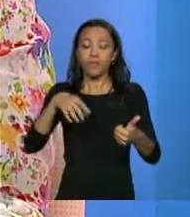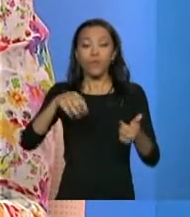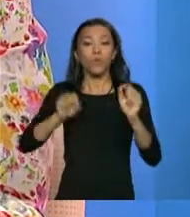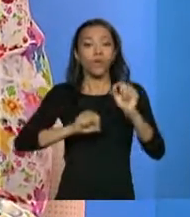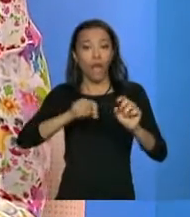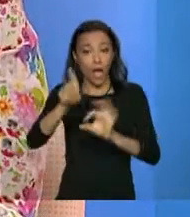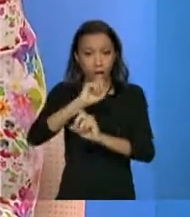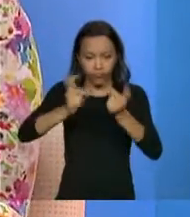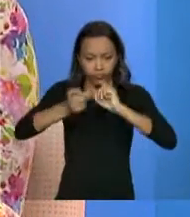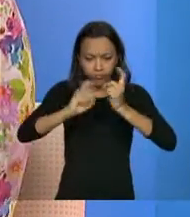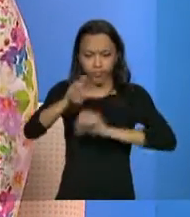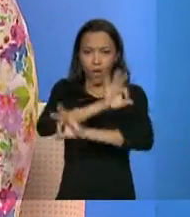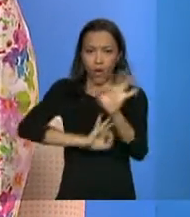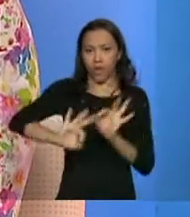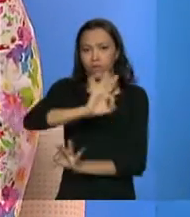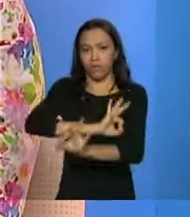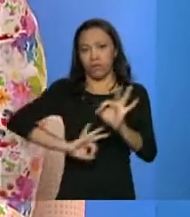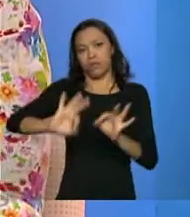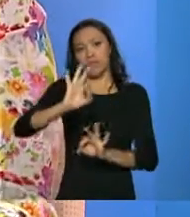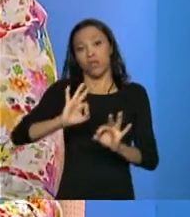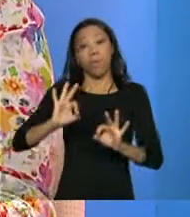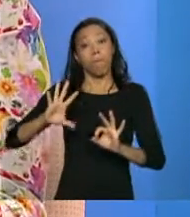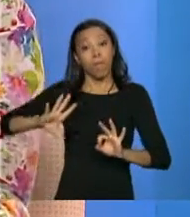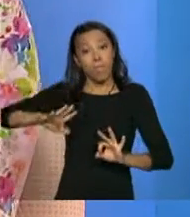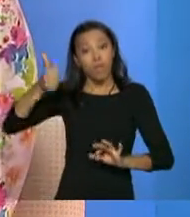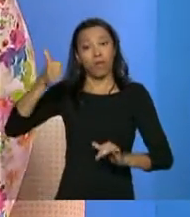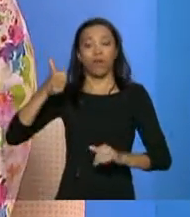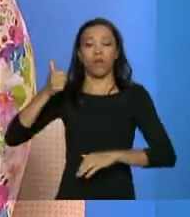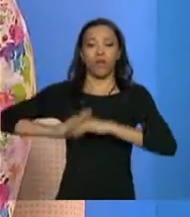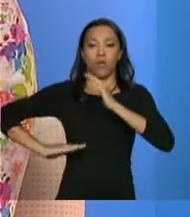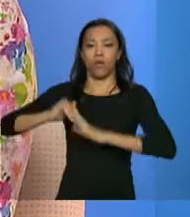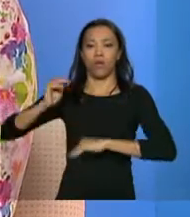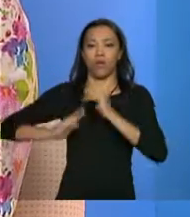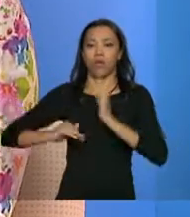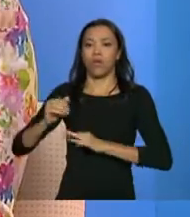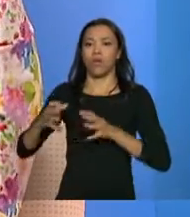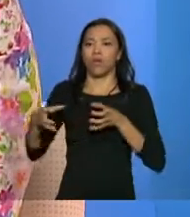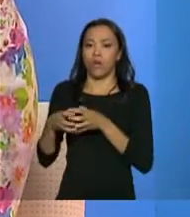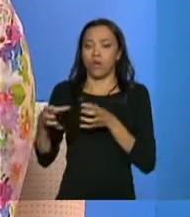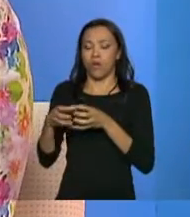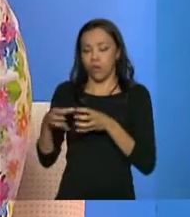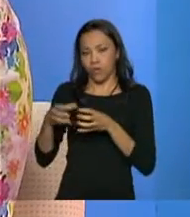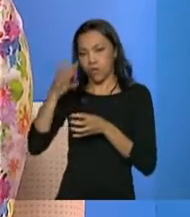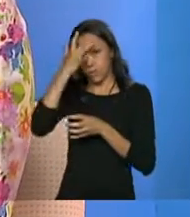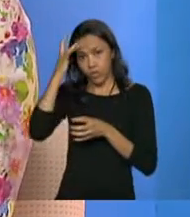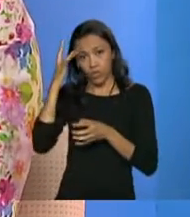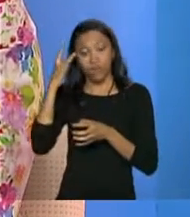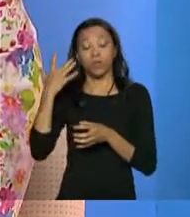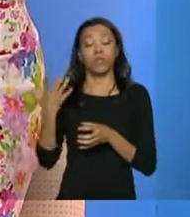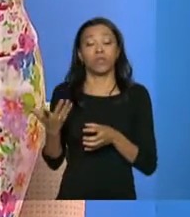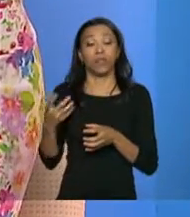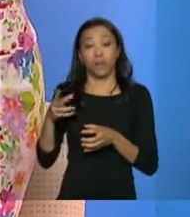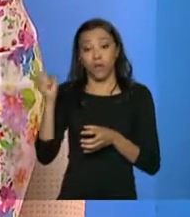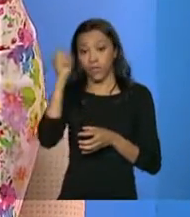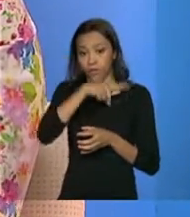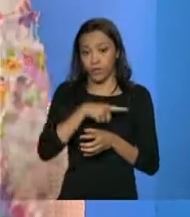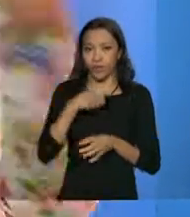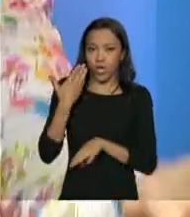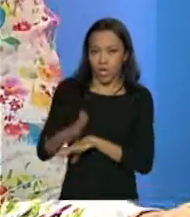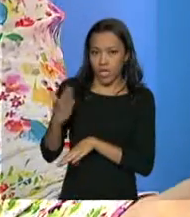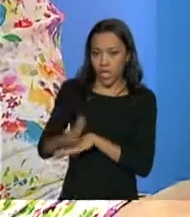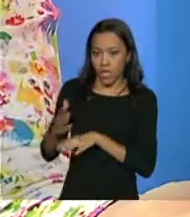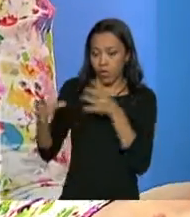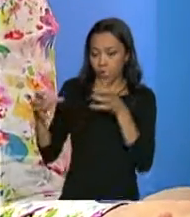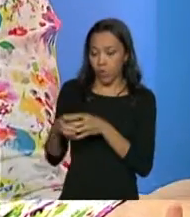É melhorar a qualidade dessas equipes, reduzir a rotatividade das equipes, porque olha só, olha que difícil. Você capacita uma equipe,